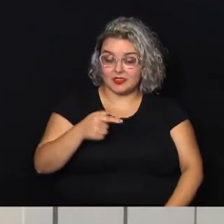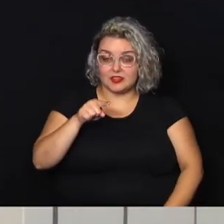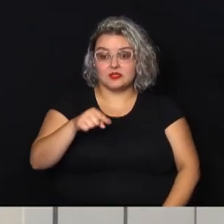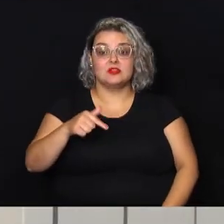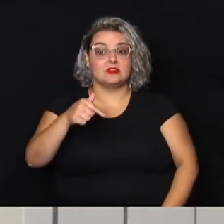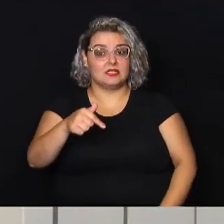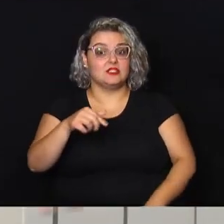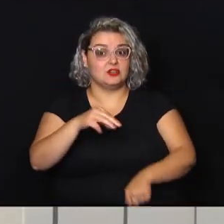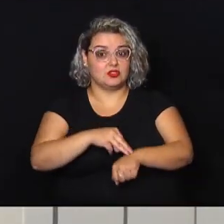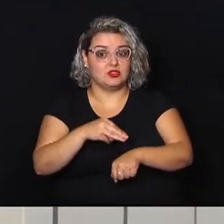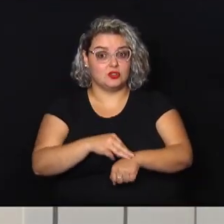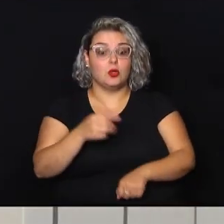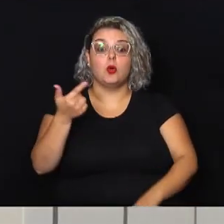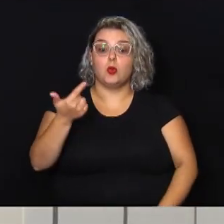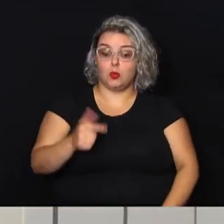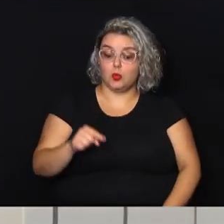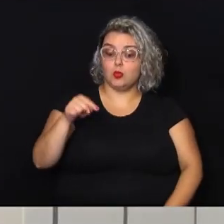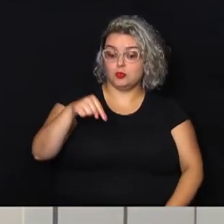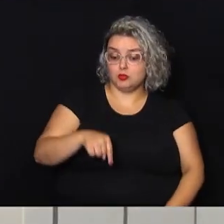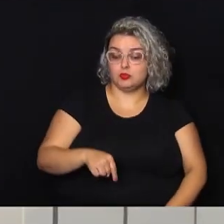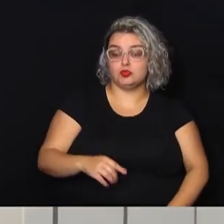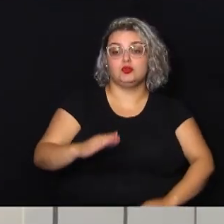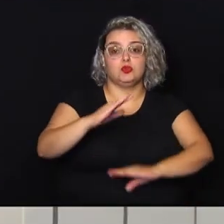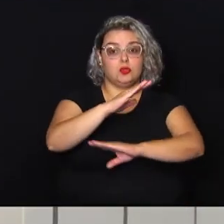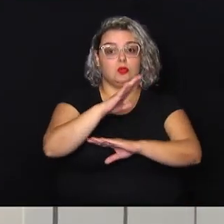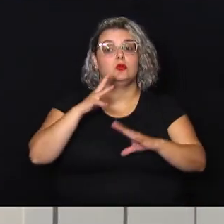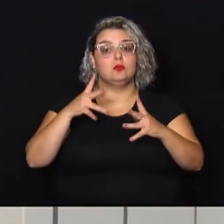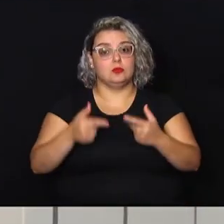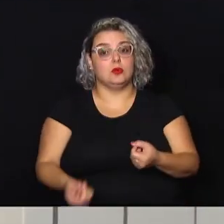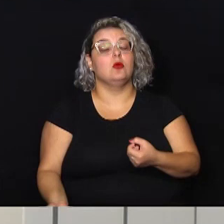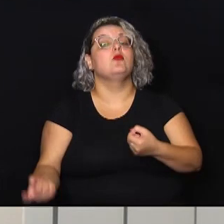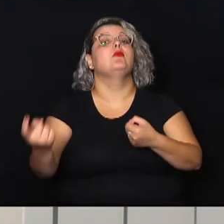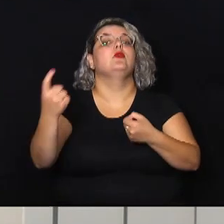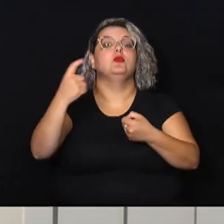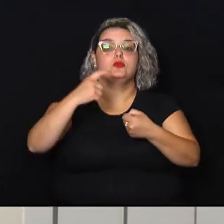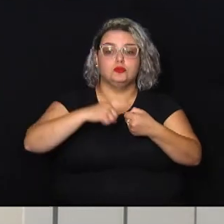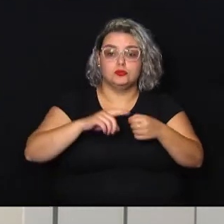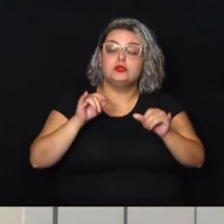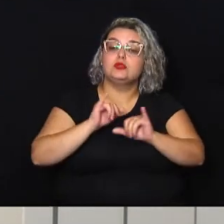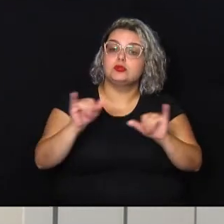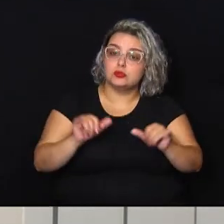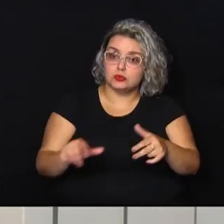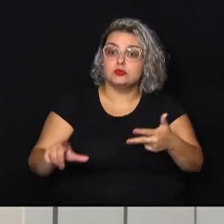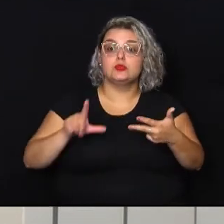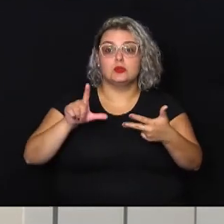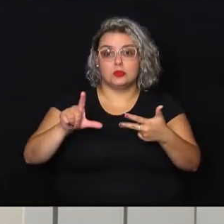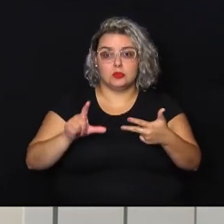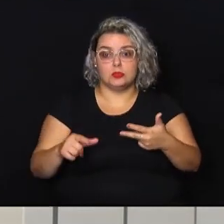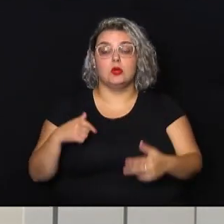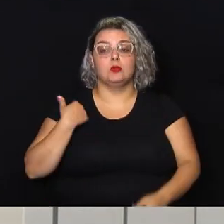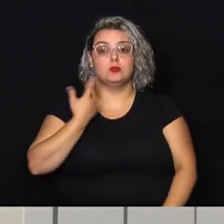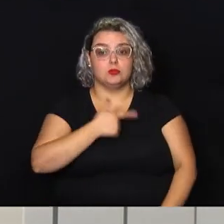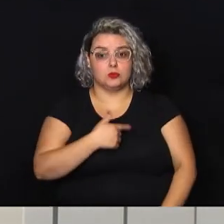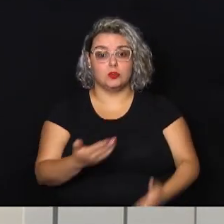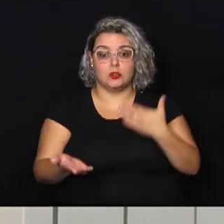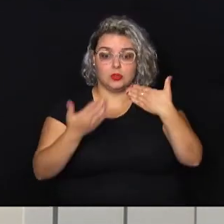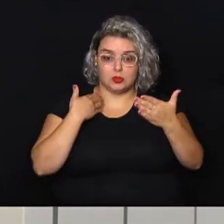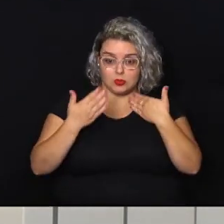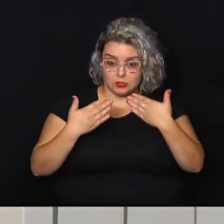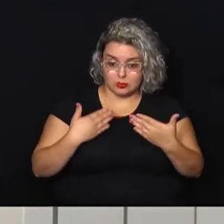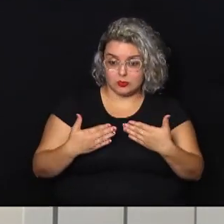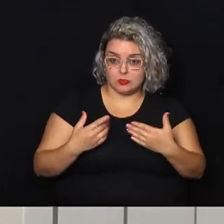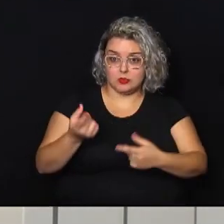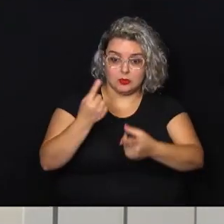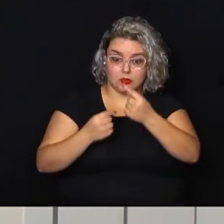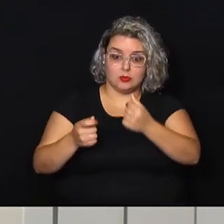sete minutos, a gente segue aqui com o nosso Câmara Total, voltando com as notícias do Legislativo. Nós estávamos falando sobre as emendas